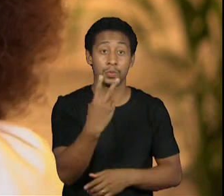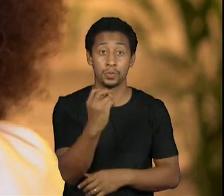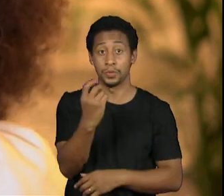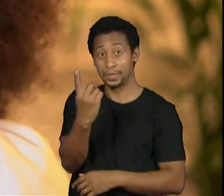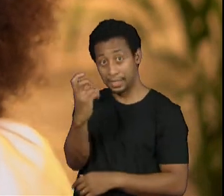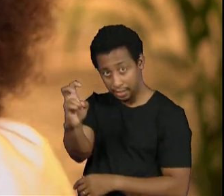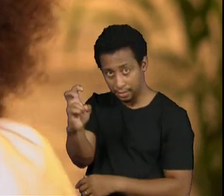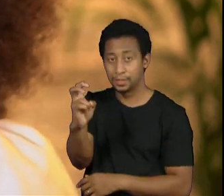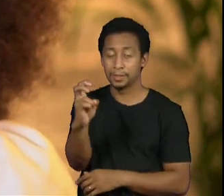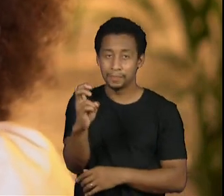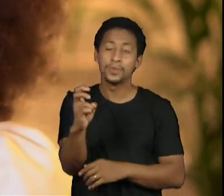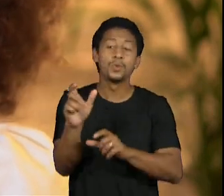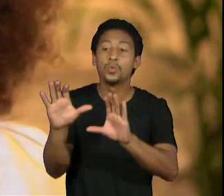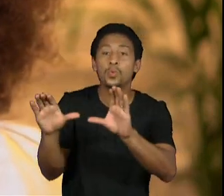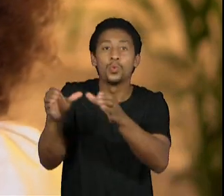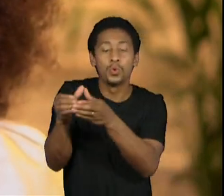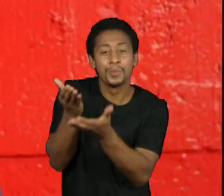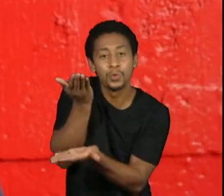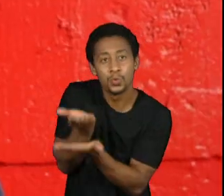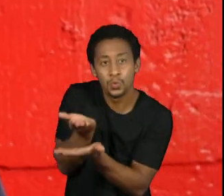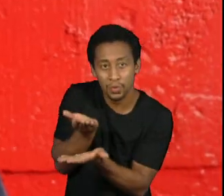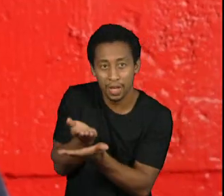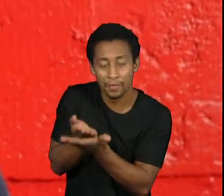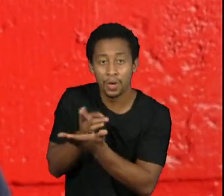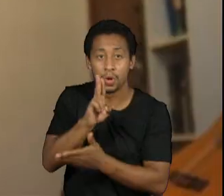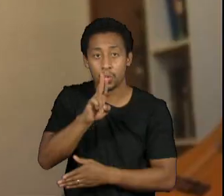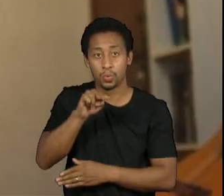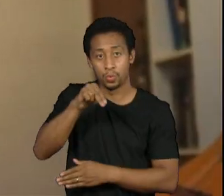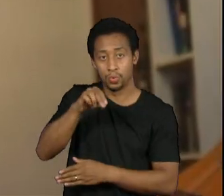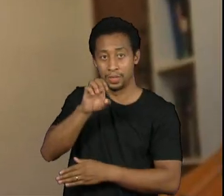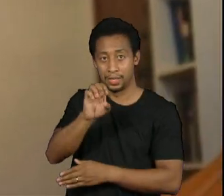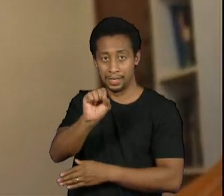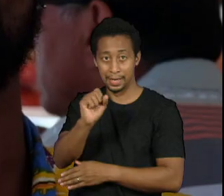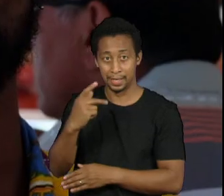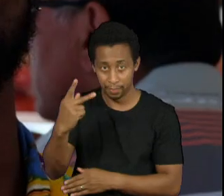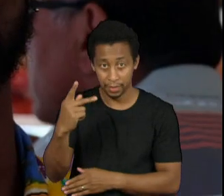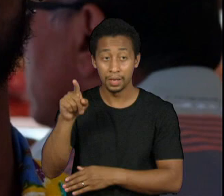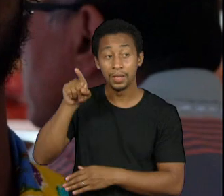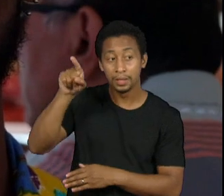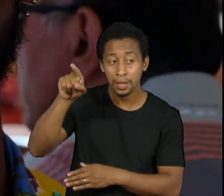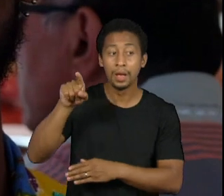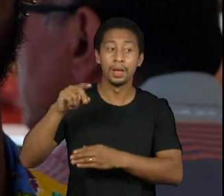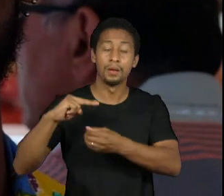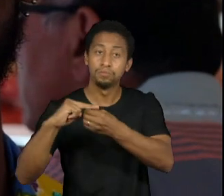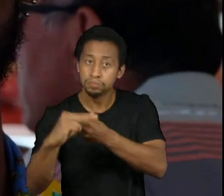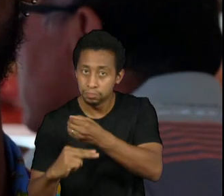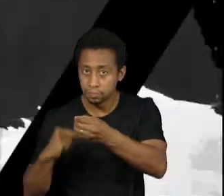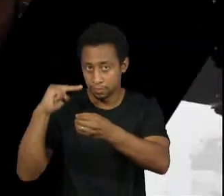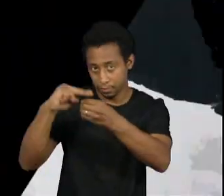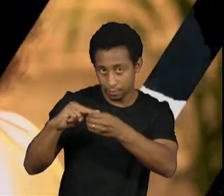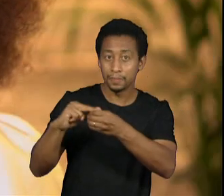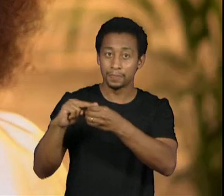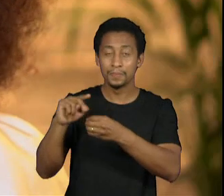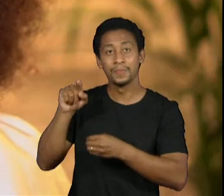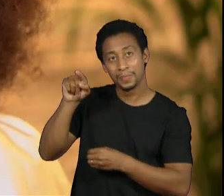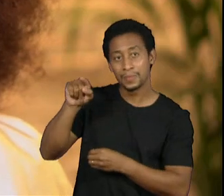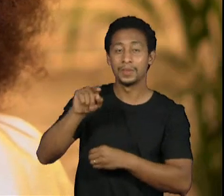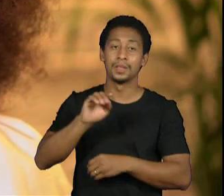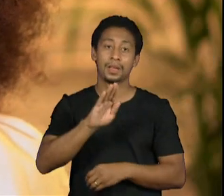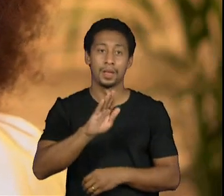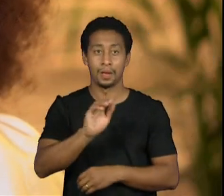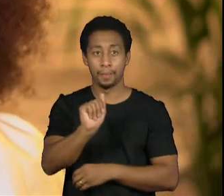jornalismo da Unesp, de Bauru, Pedro Borges, o Solon e o Vinícius. Esses três